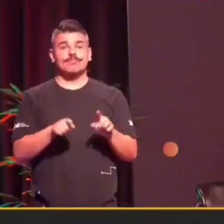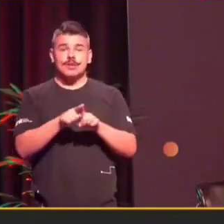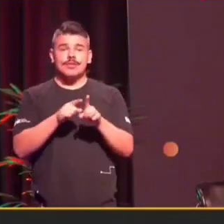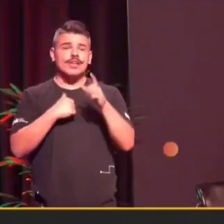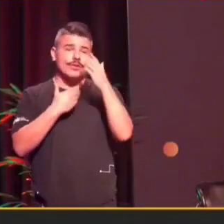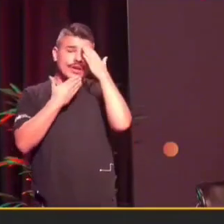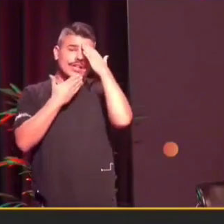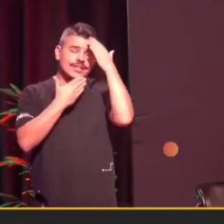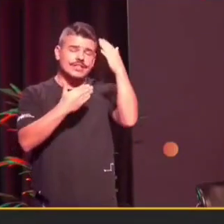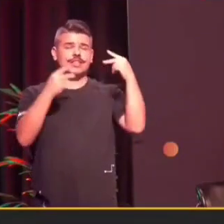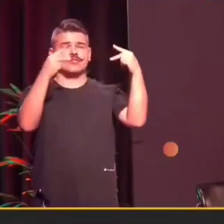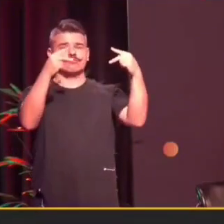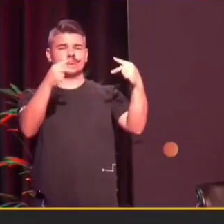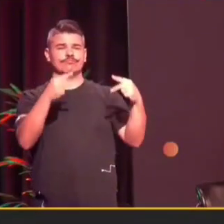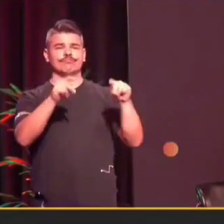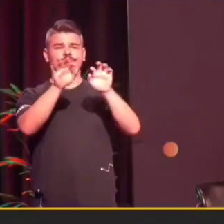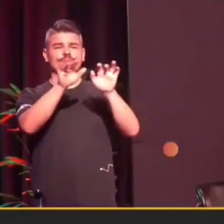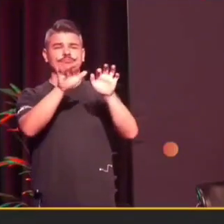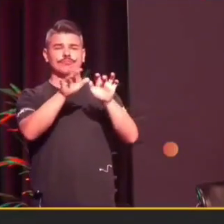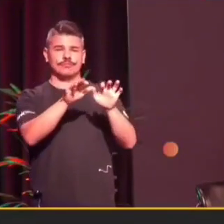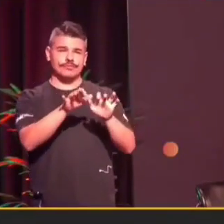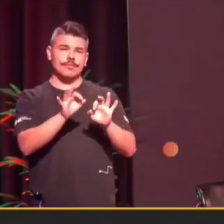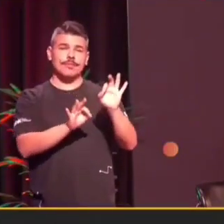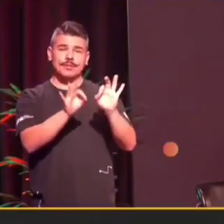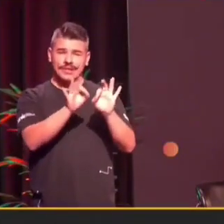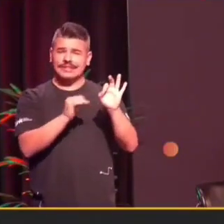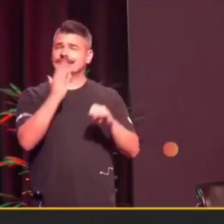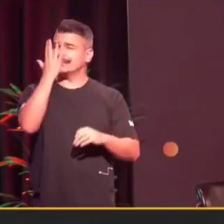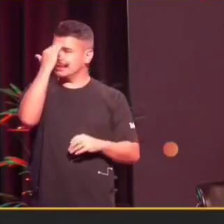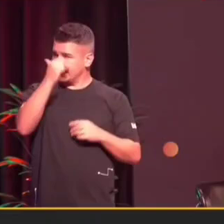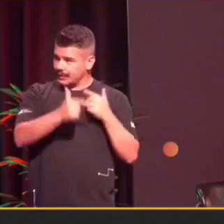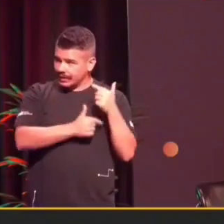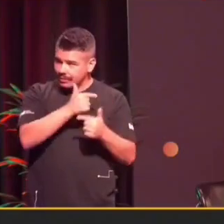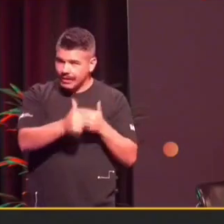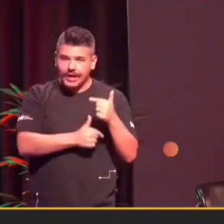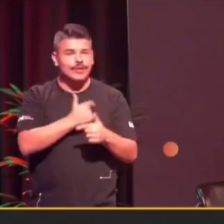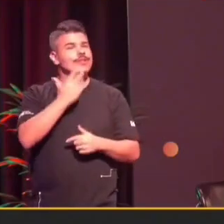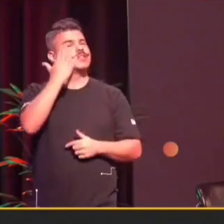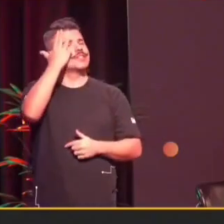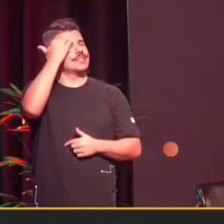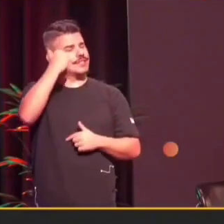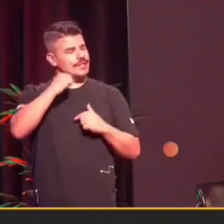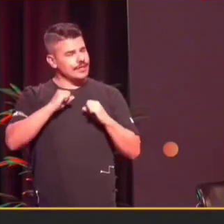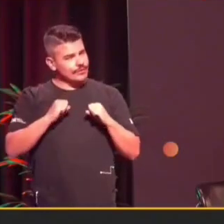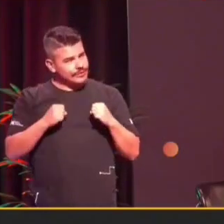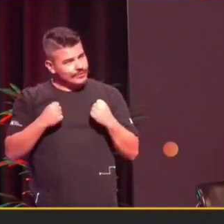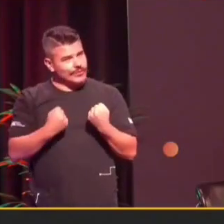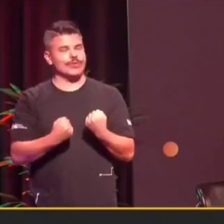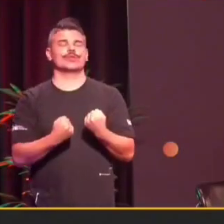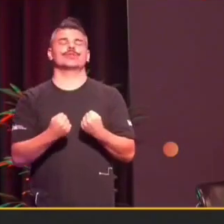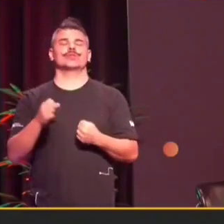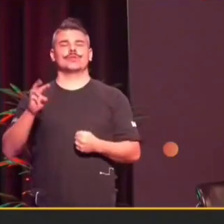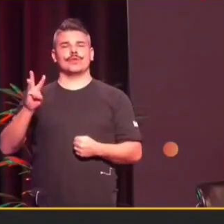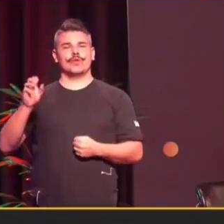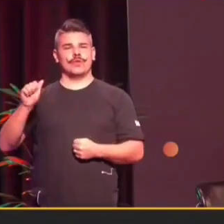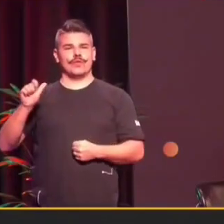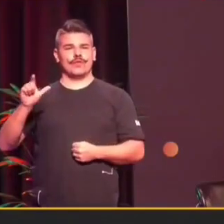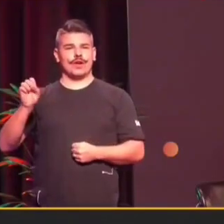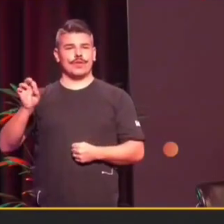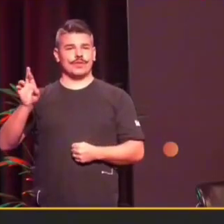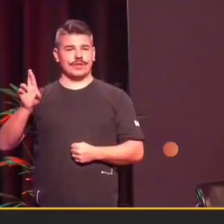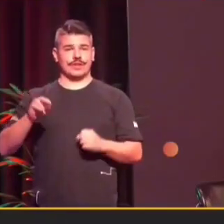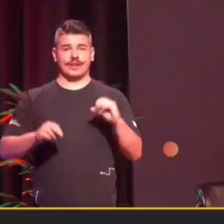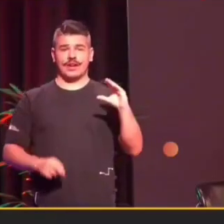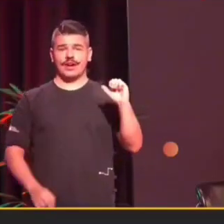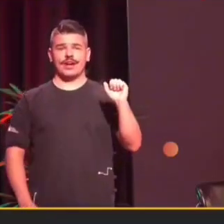Eu também, como desenvolvedor, eu sei do trabalho e do esforço. Então, o Walter Bindilat, o Caio,